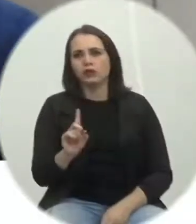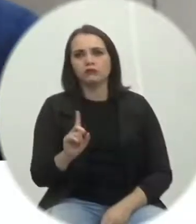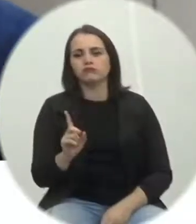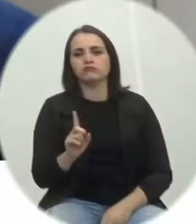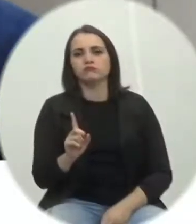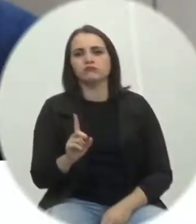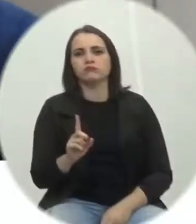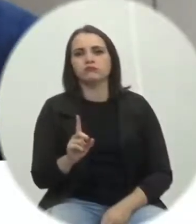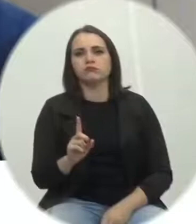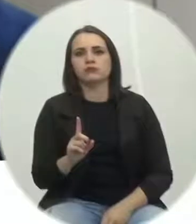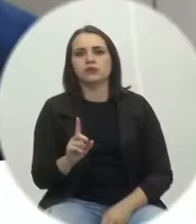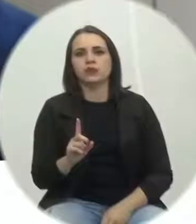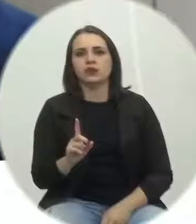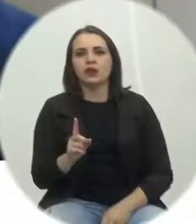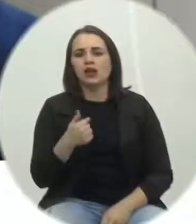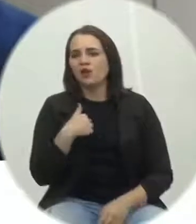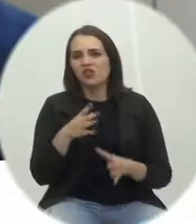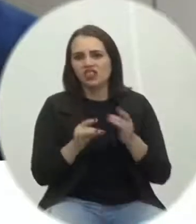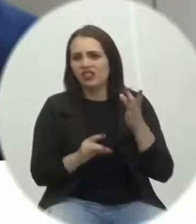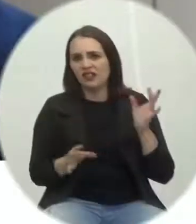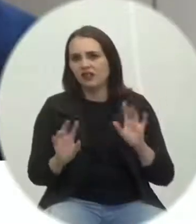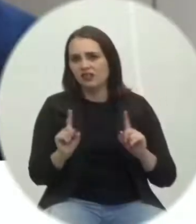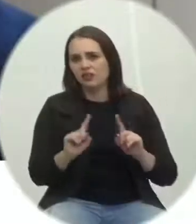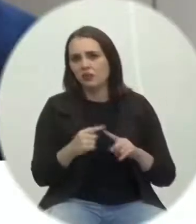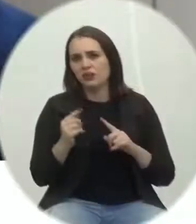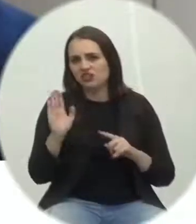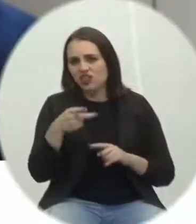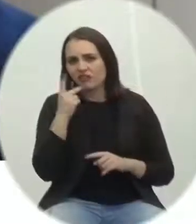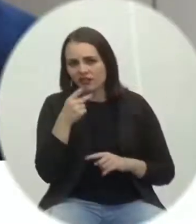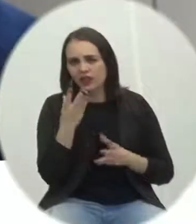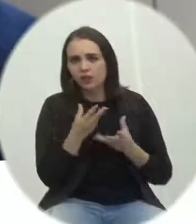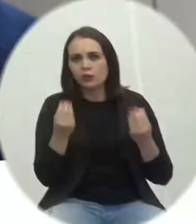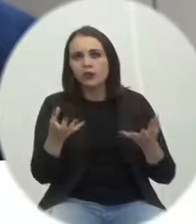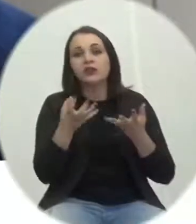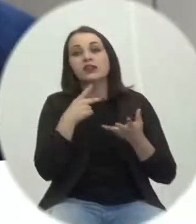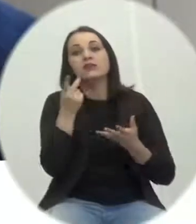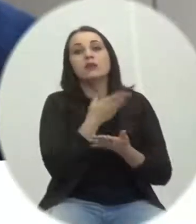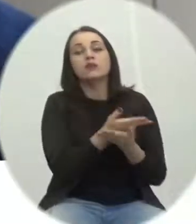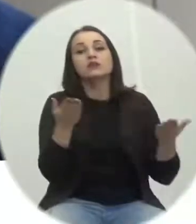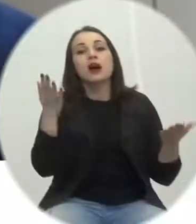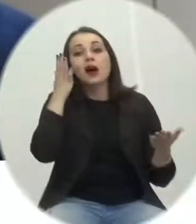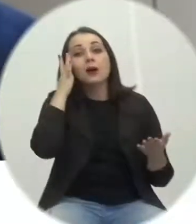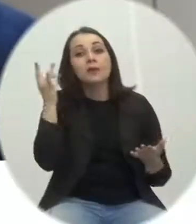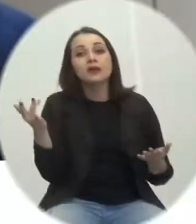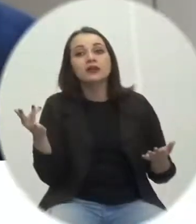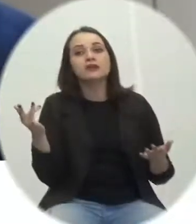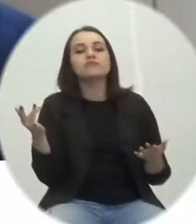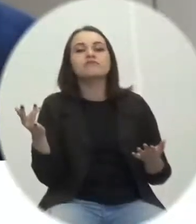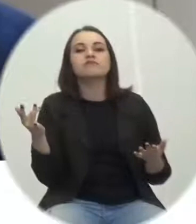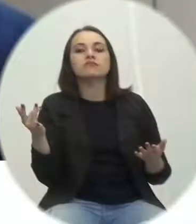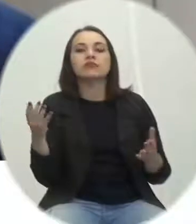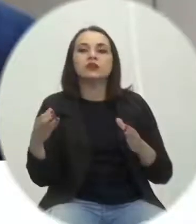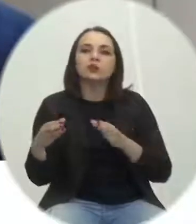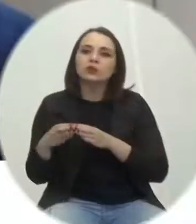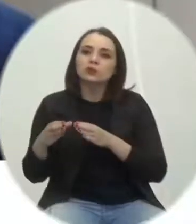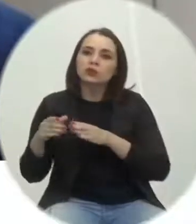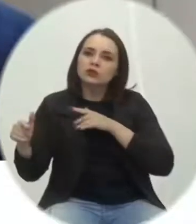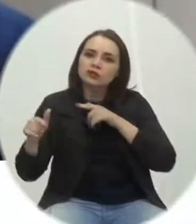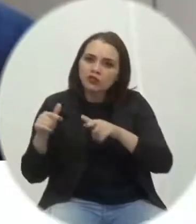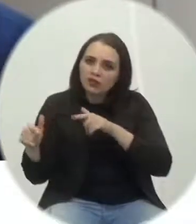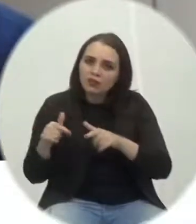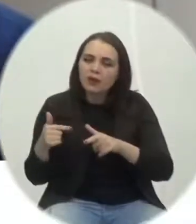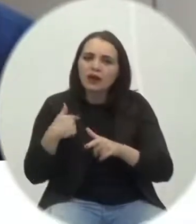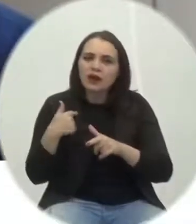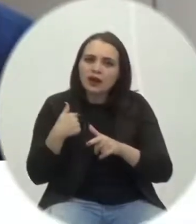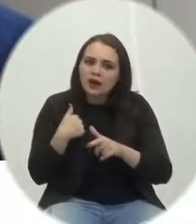detalhes, porque já foi comentado bastante. Dizer para vocês que amanhã a comissão de obras, eu, o